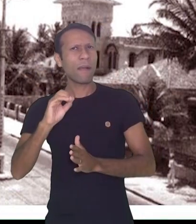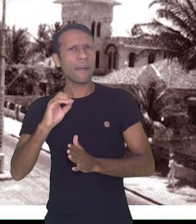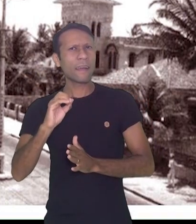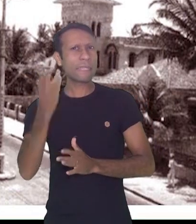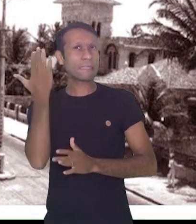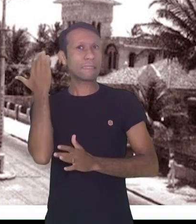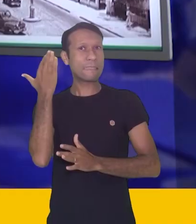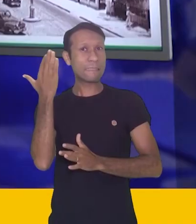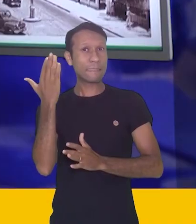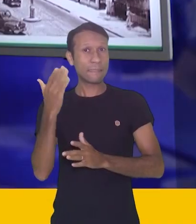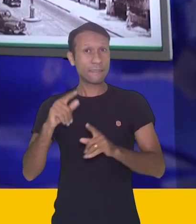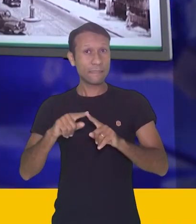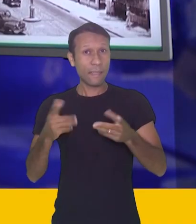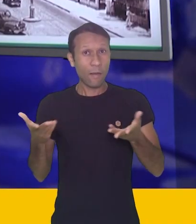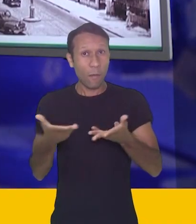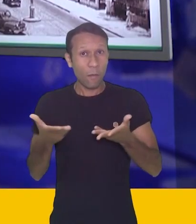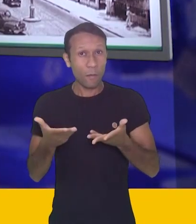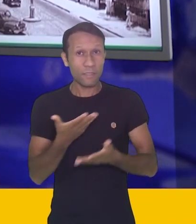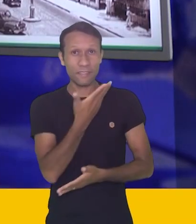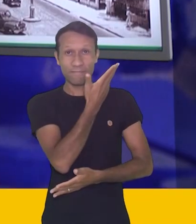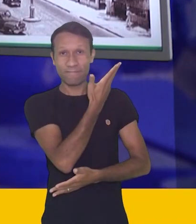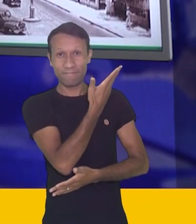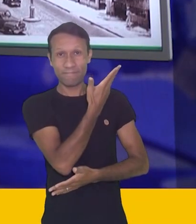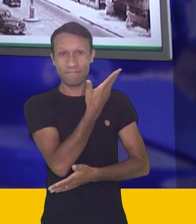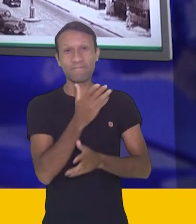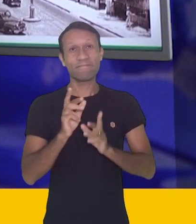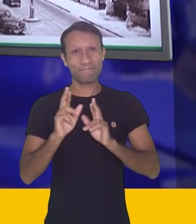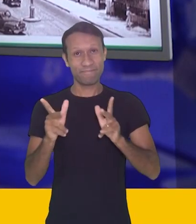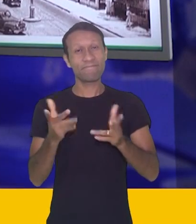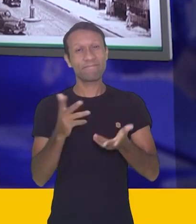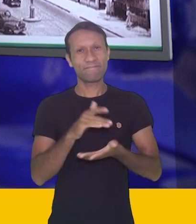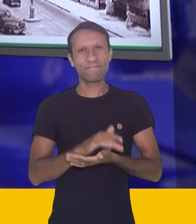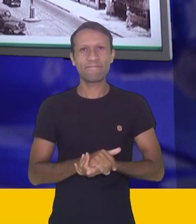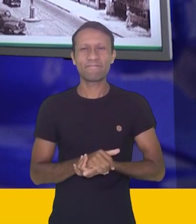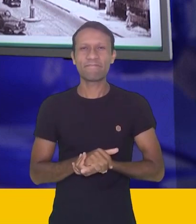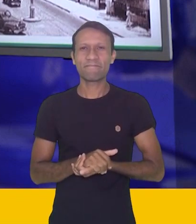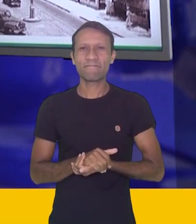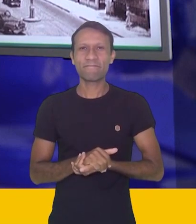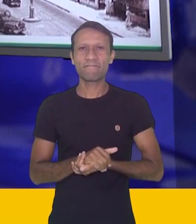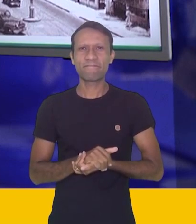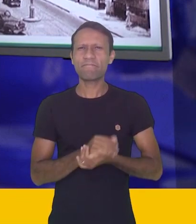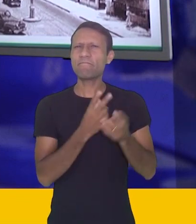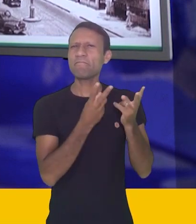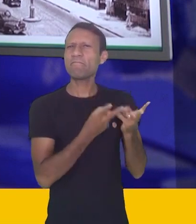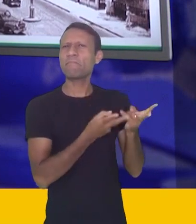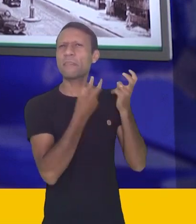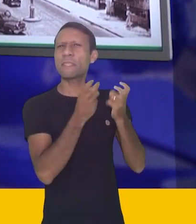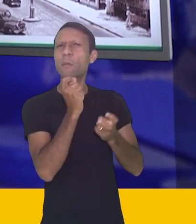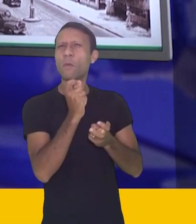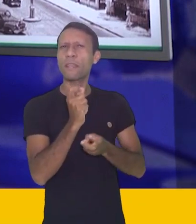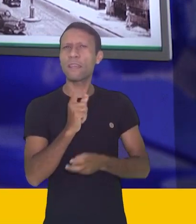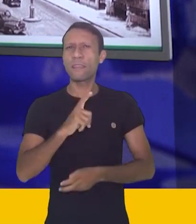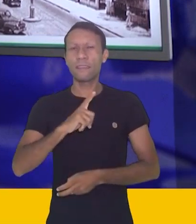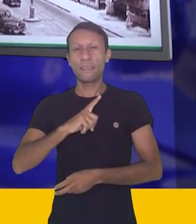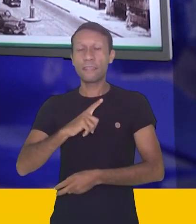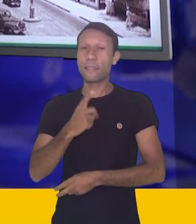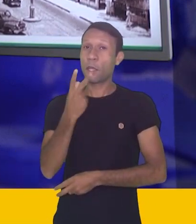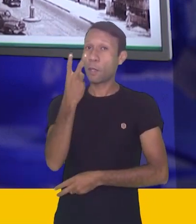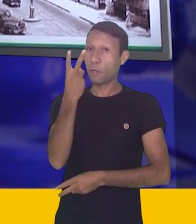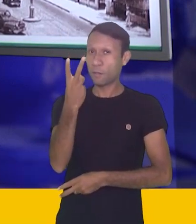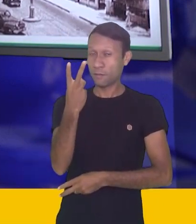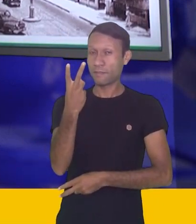Boa Viagem hoje, tá? Nos dias atuais. Obviamente que a gente percebe que existem dois motivos para essas